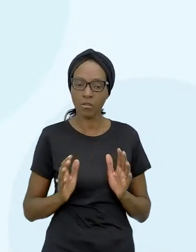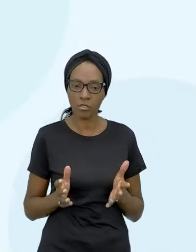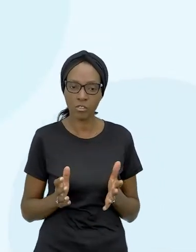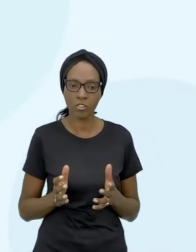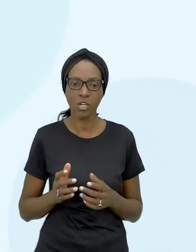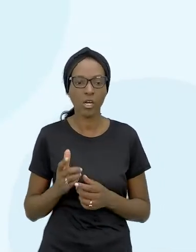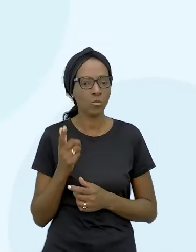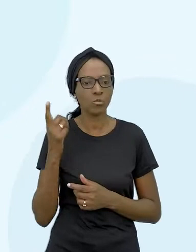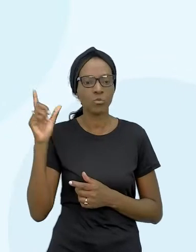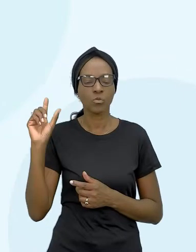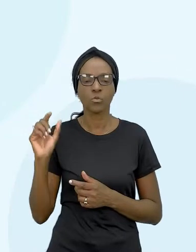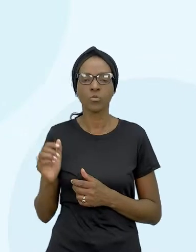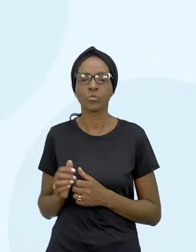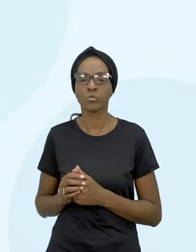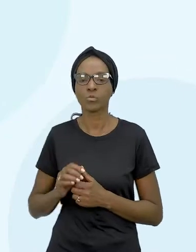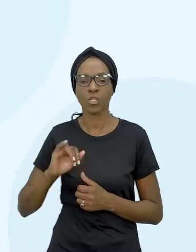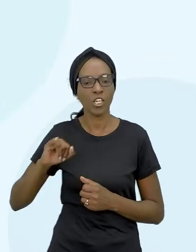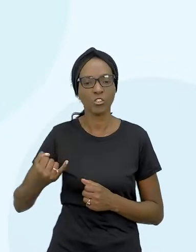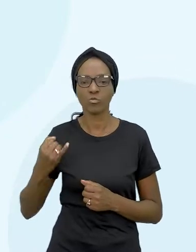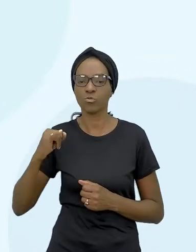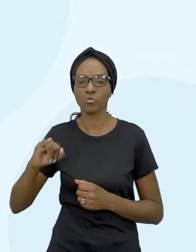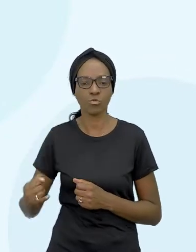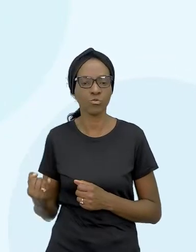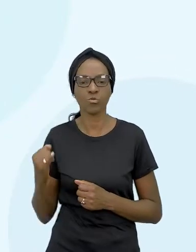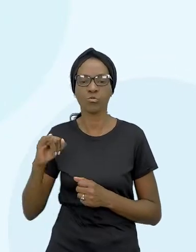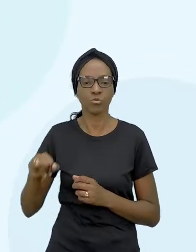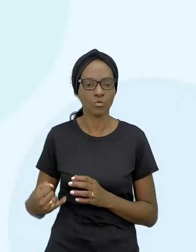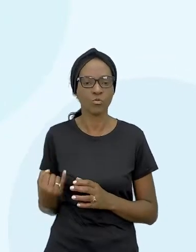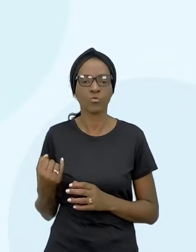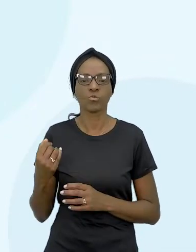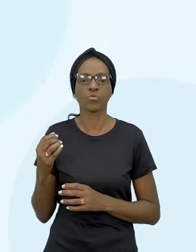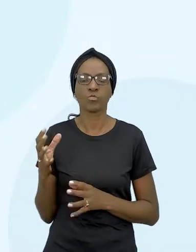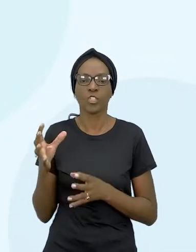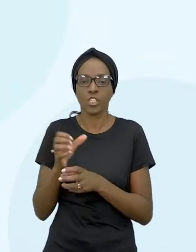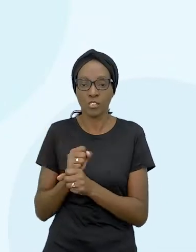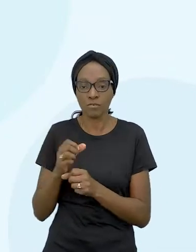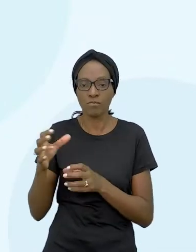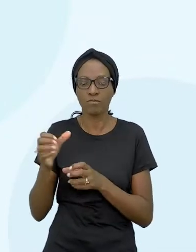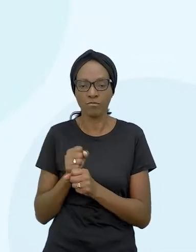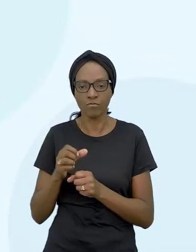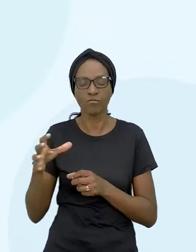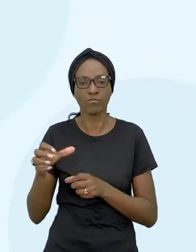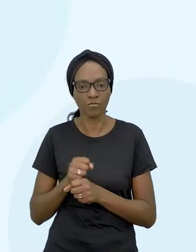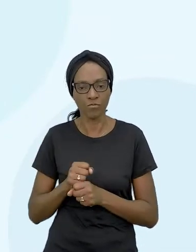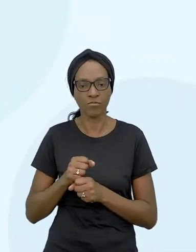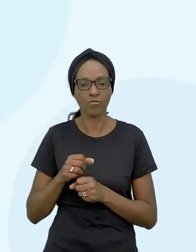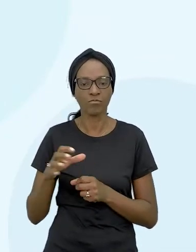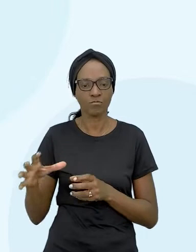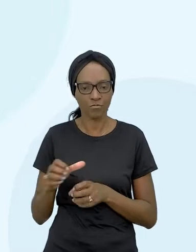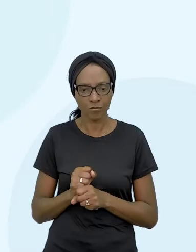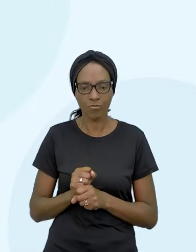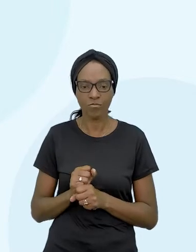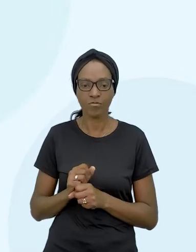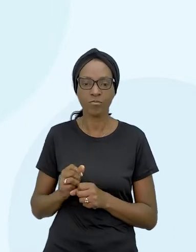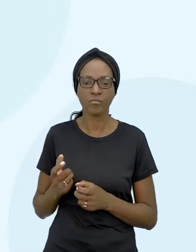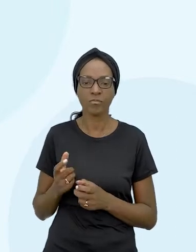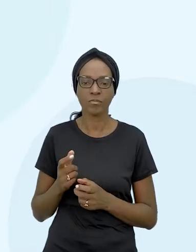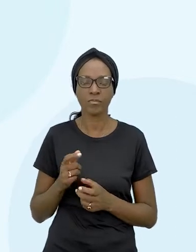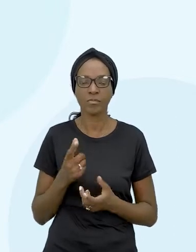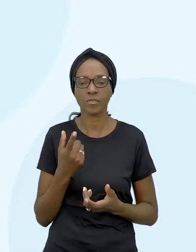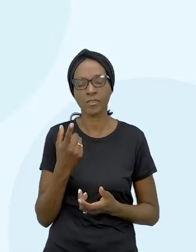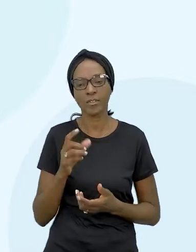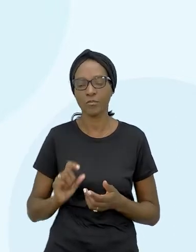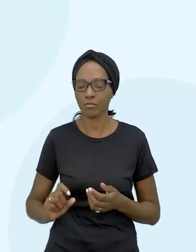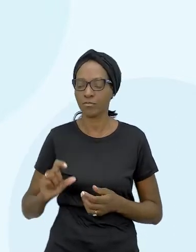esses juros aqui foi o que foi acrescido, acrescido aí a nossa fatura.